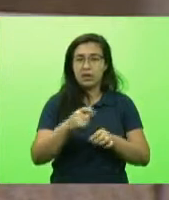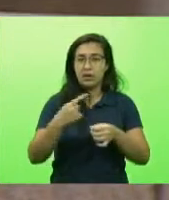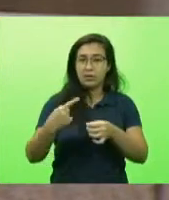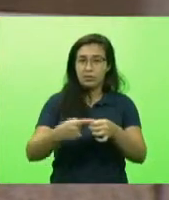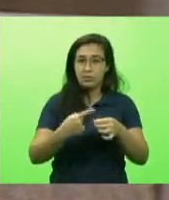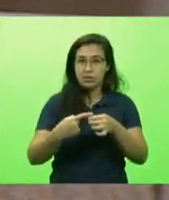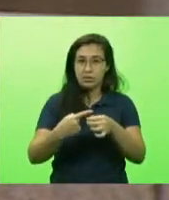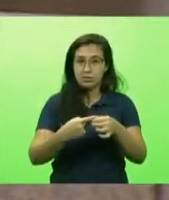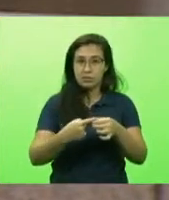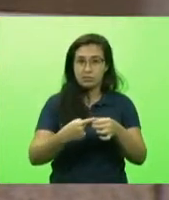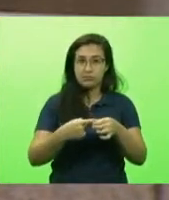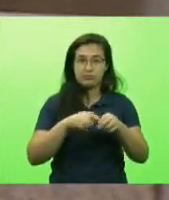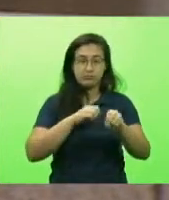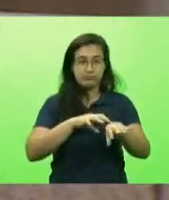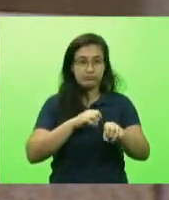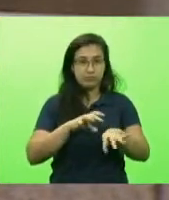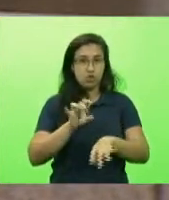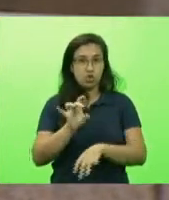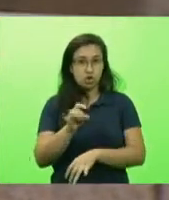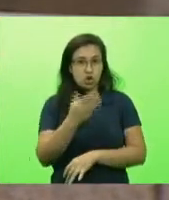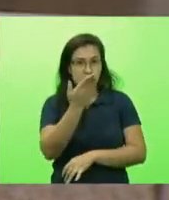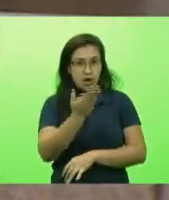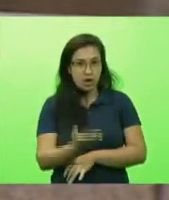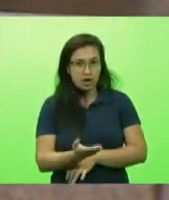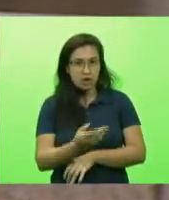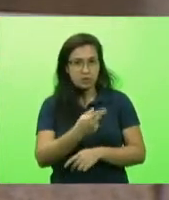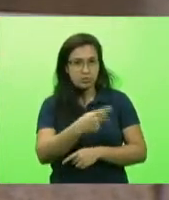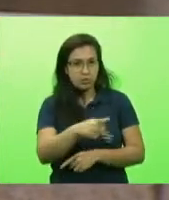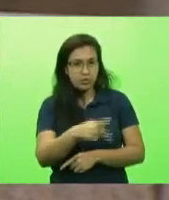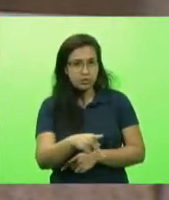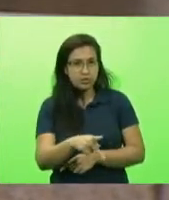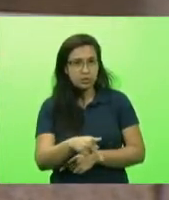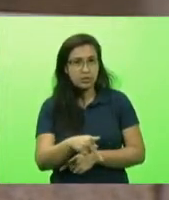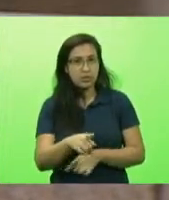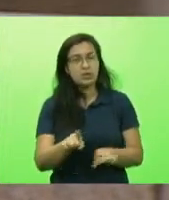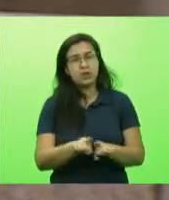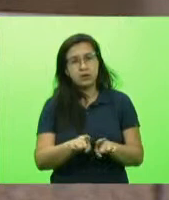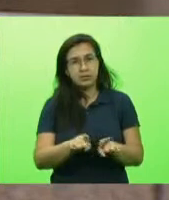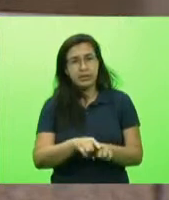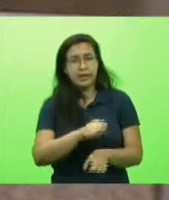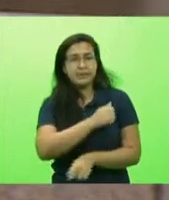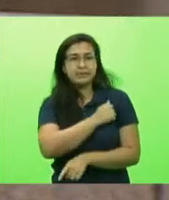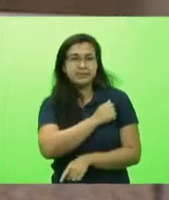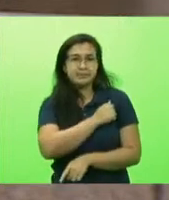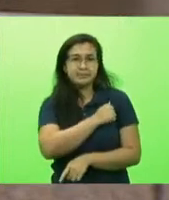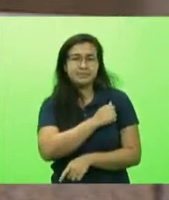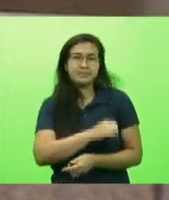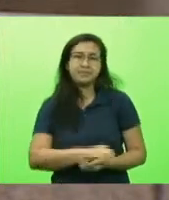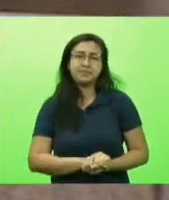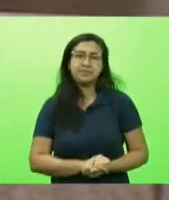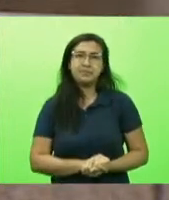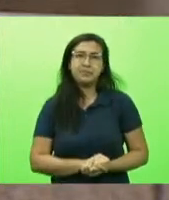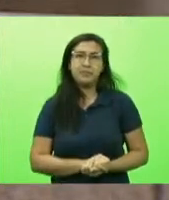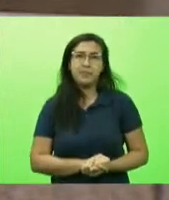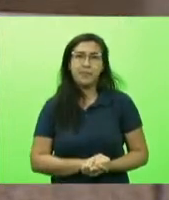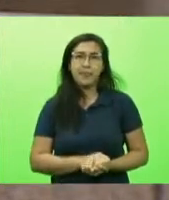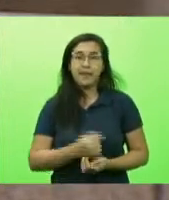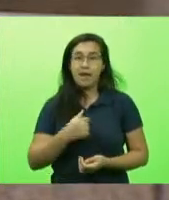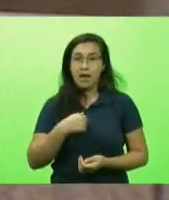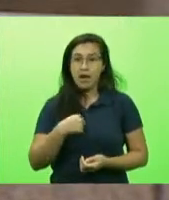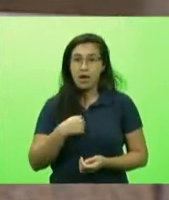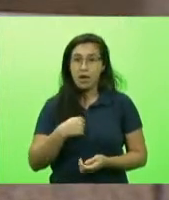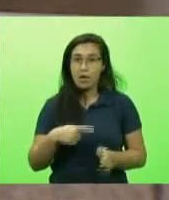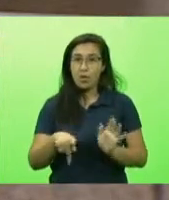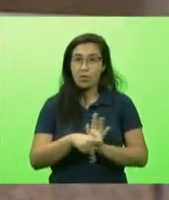não só para os professores mas também para os alunos então enquanto ainda membro da comissão de saúde